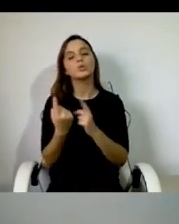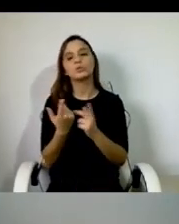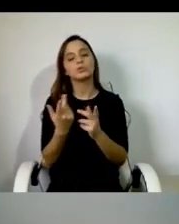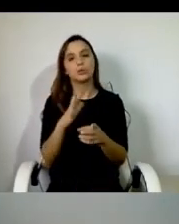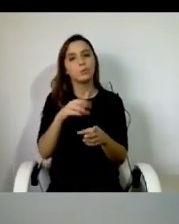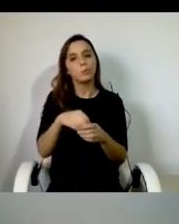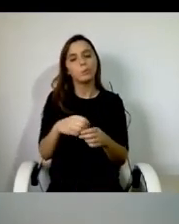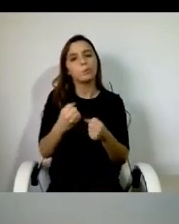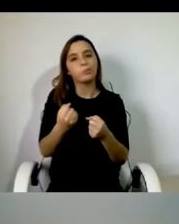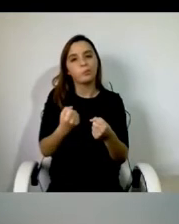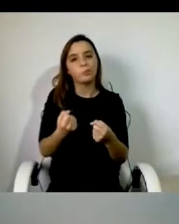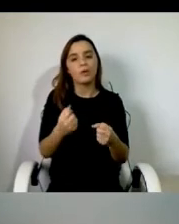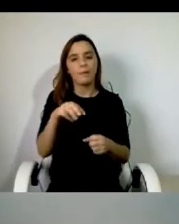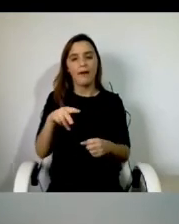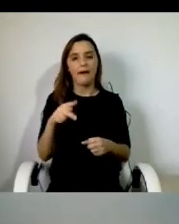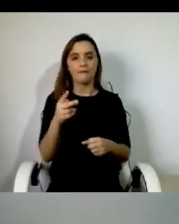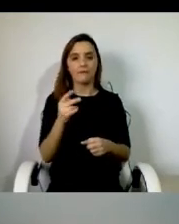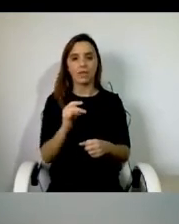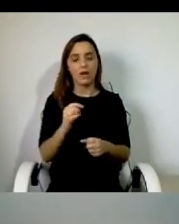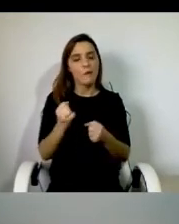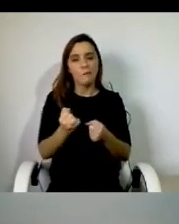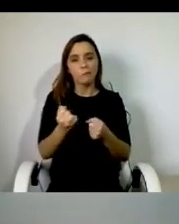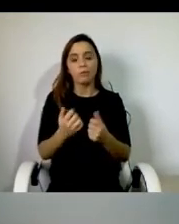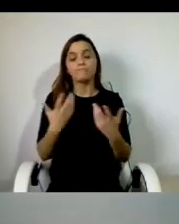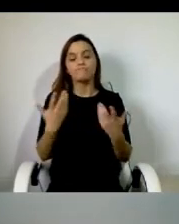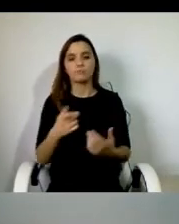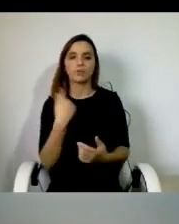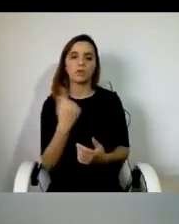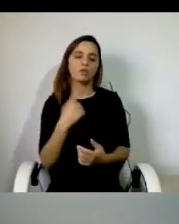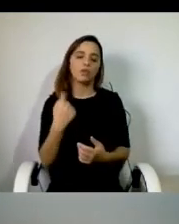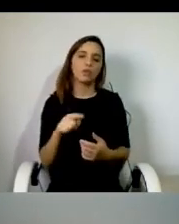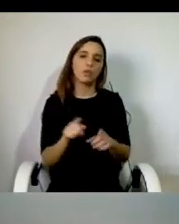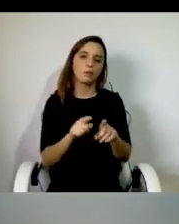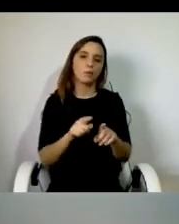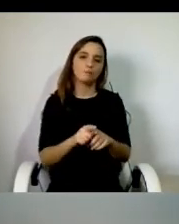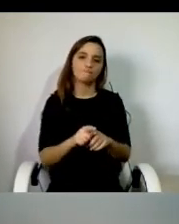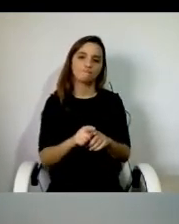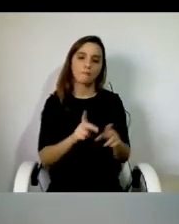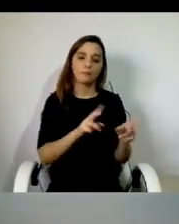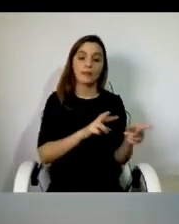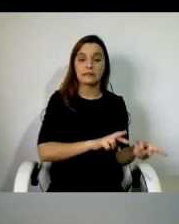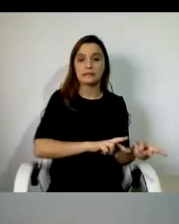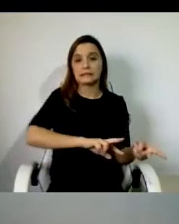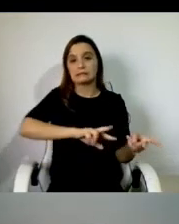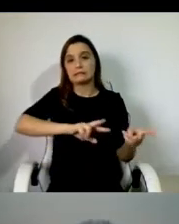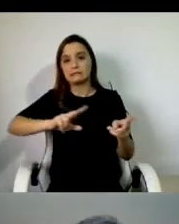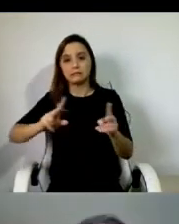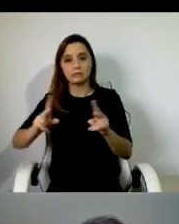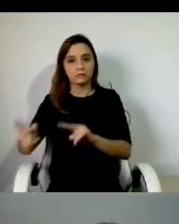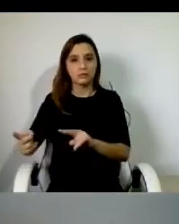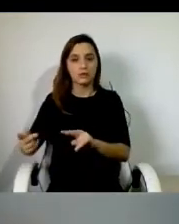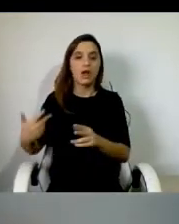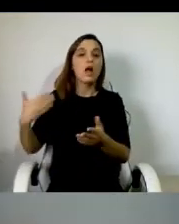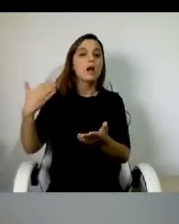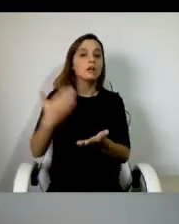MAVI, portanto, nós ainda tínhamos na transição, até estar absolutamente